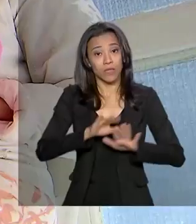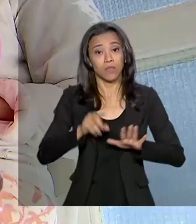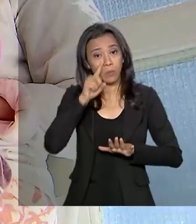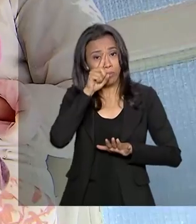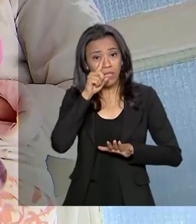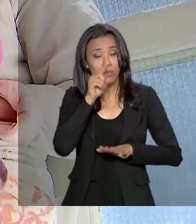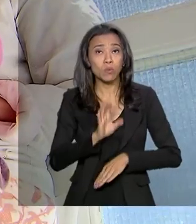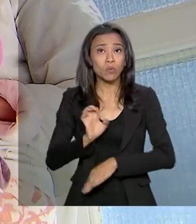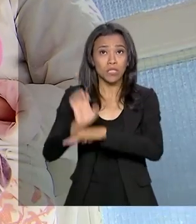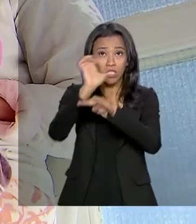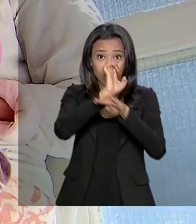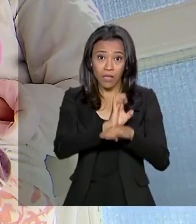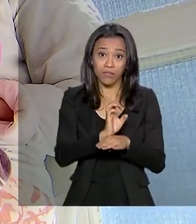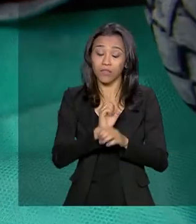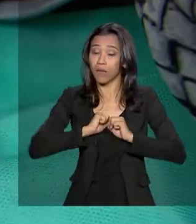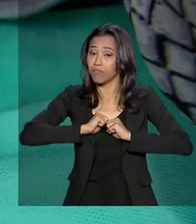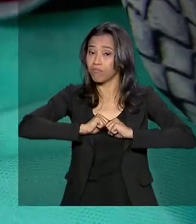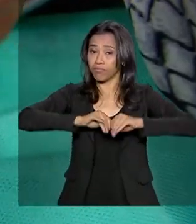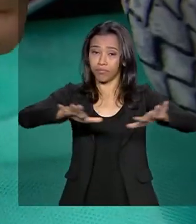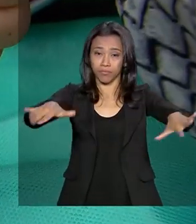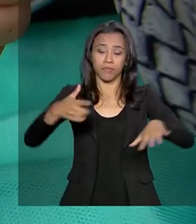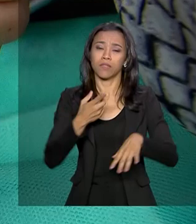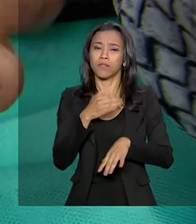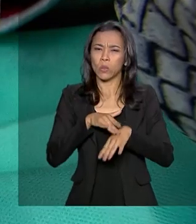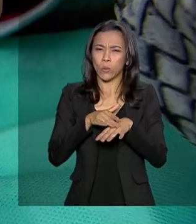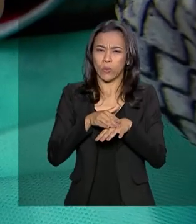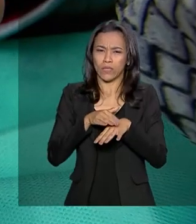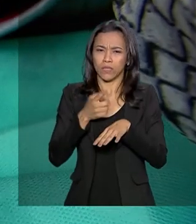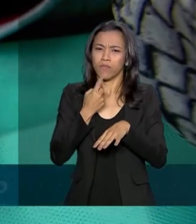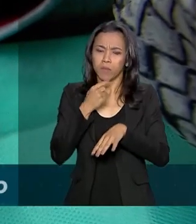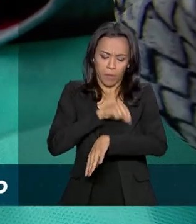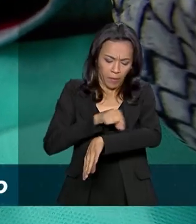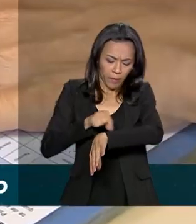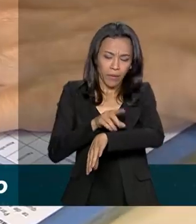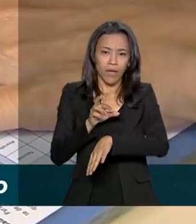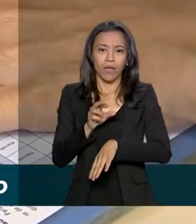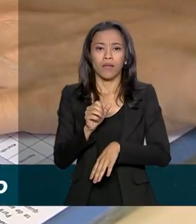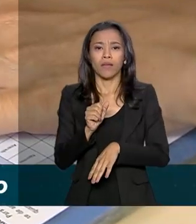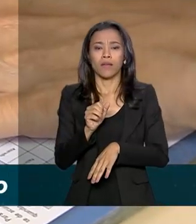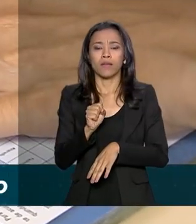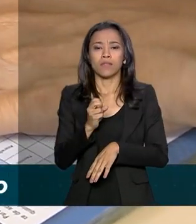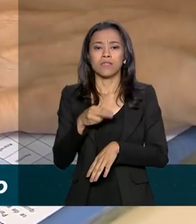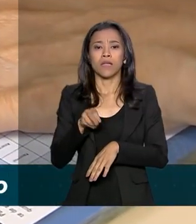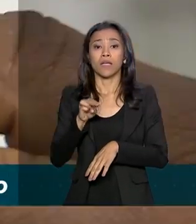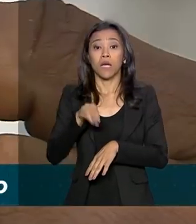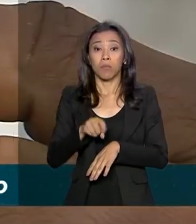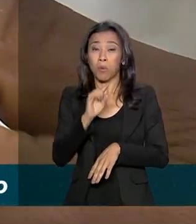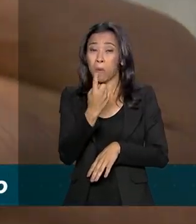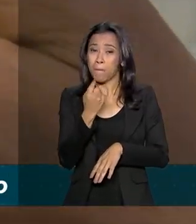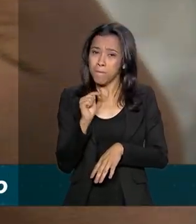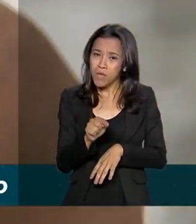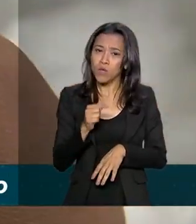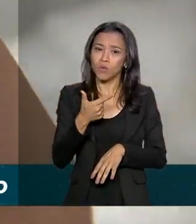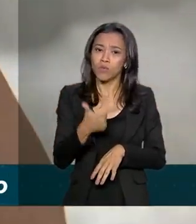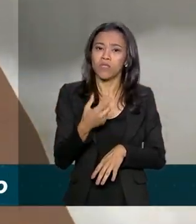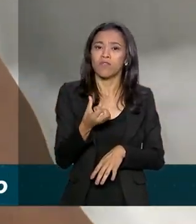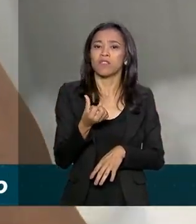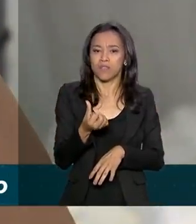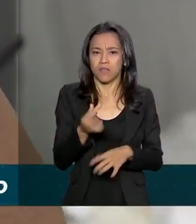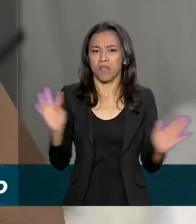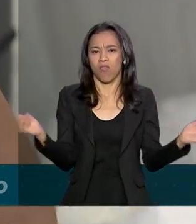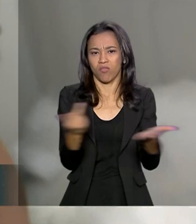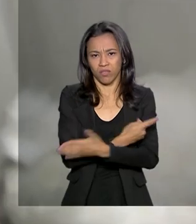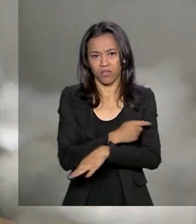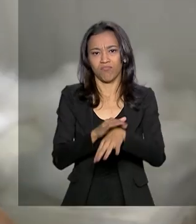que apresentam surto de sarampo. Nos últimos 90 dias, 1.226 casos confirmados da doença